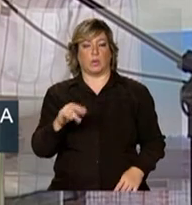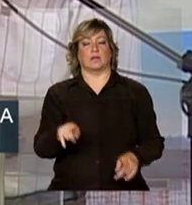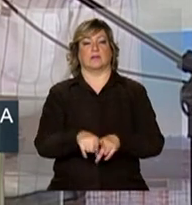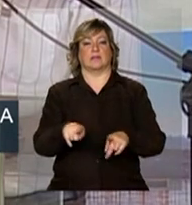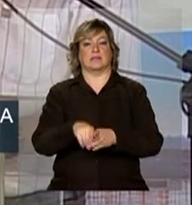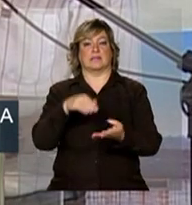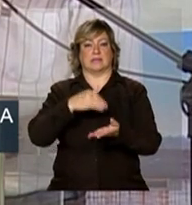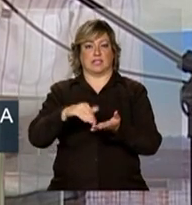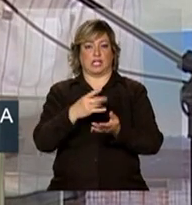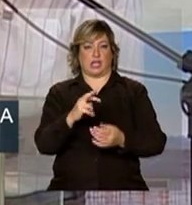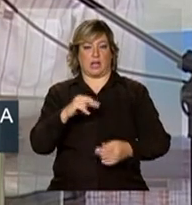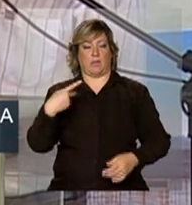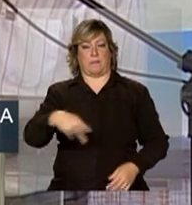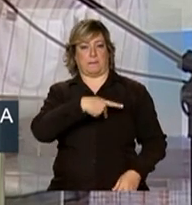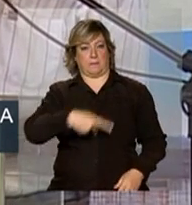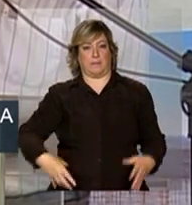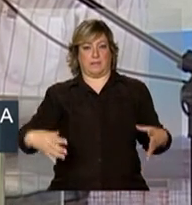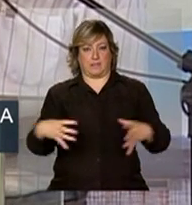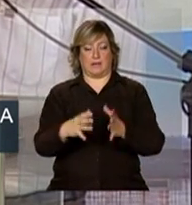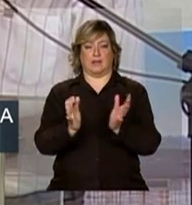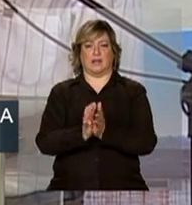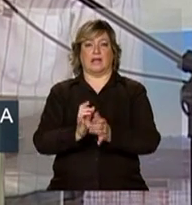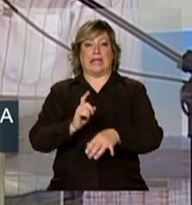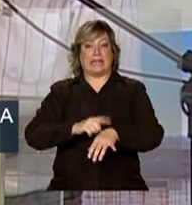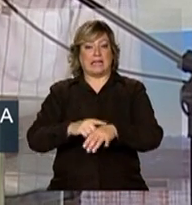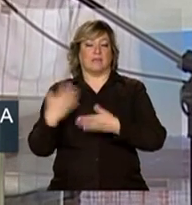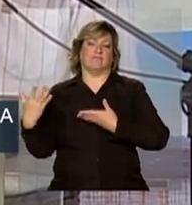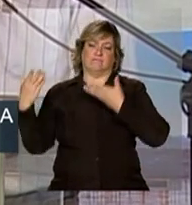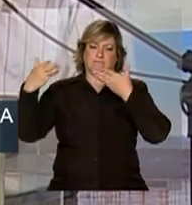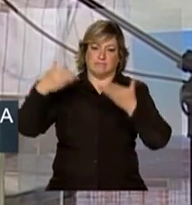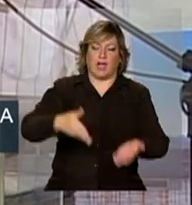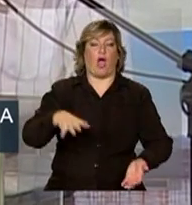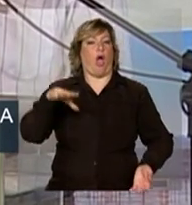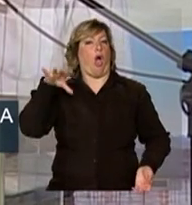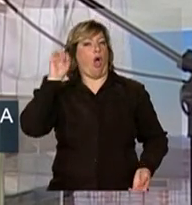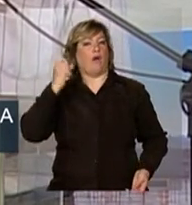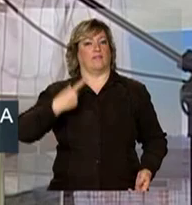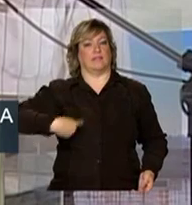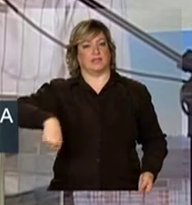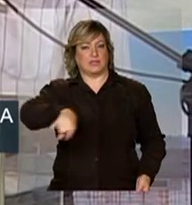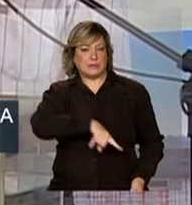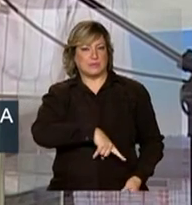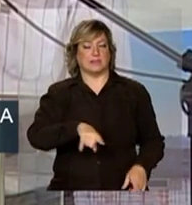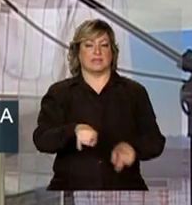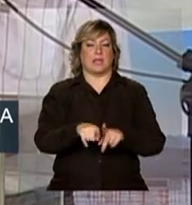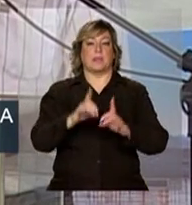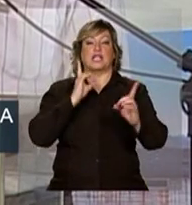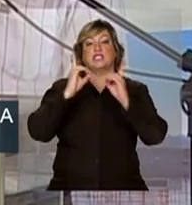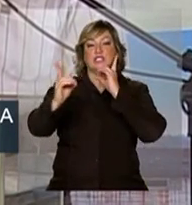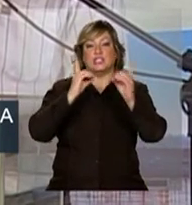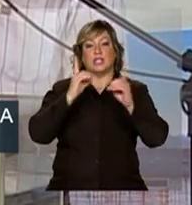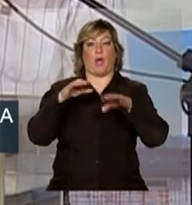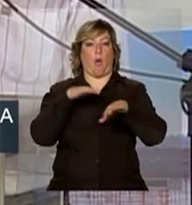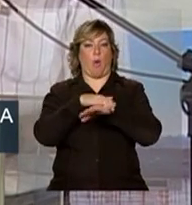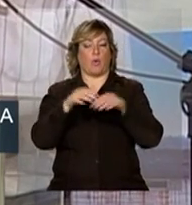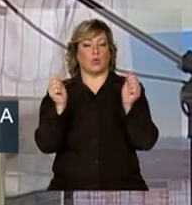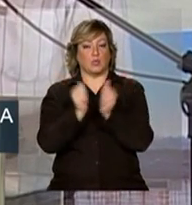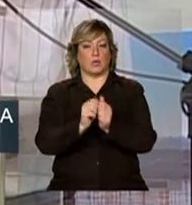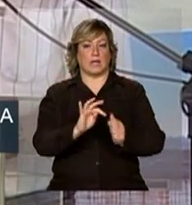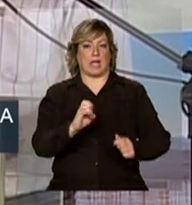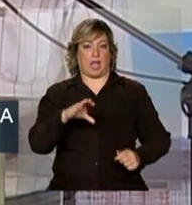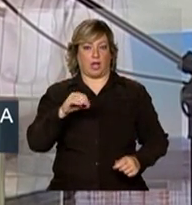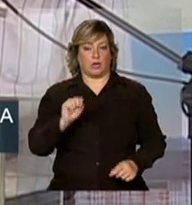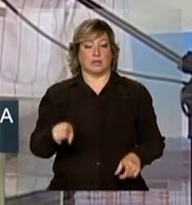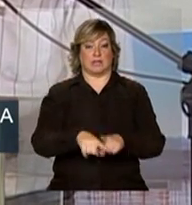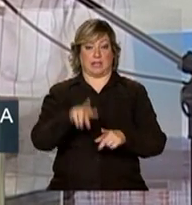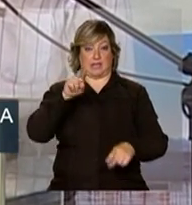-Geral da Presidência, que têm tirado o seu tempo para nos ouvir, para construir, a partir do diálogo, junto com os técnicos, representantes